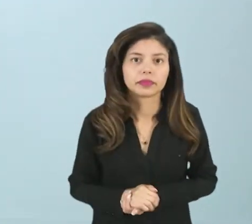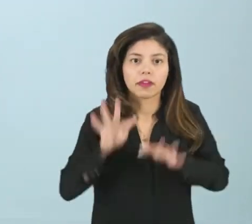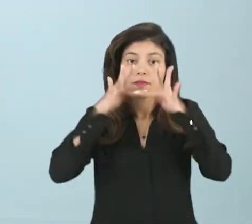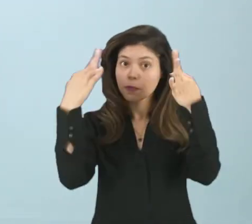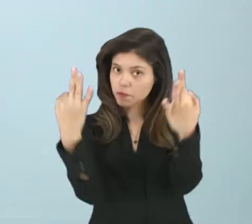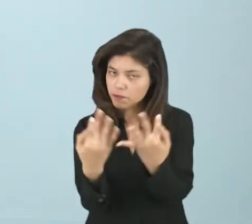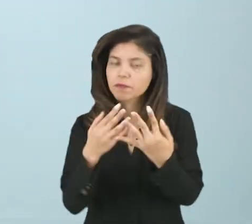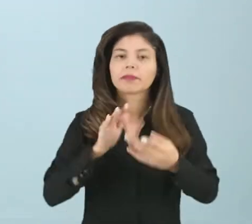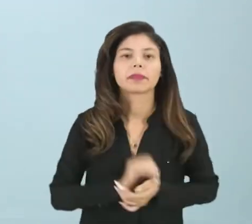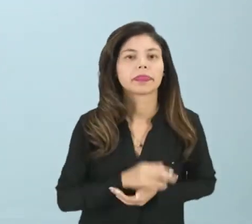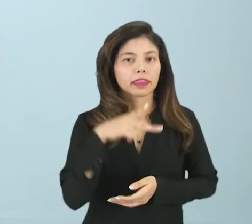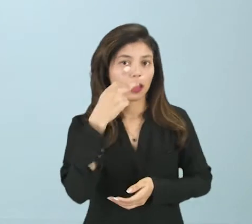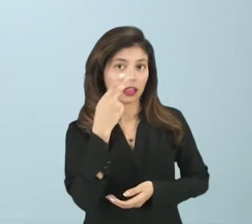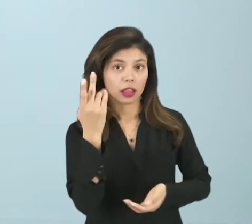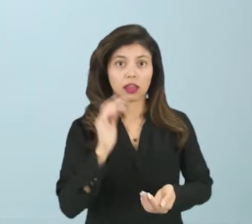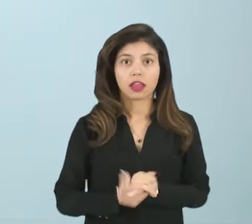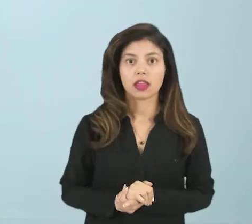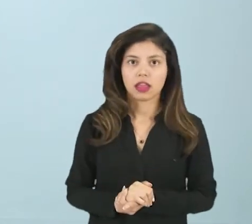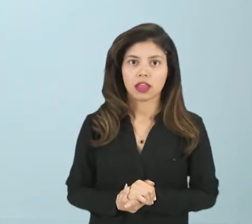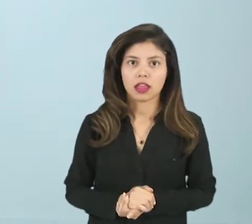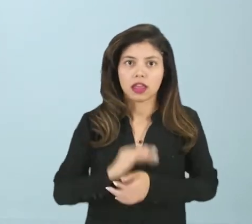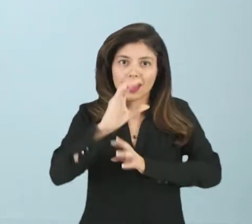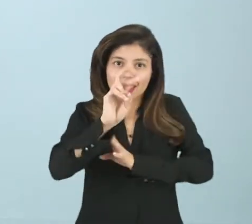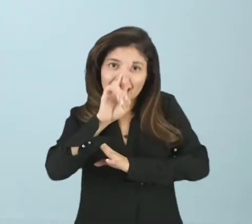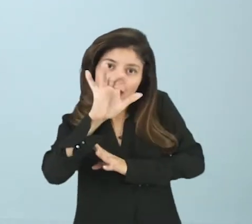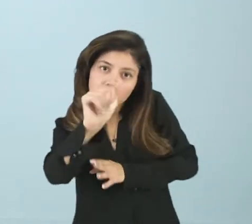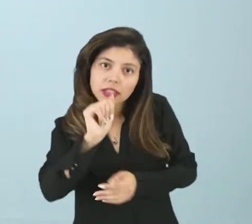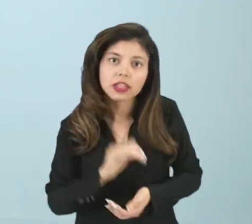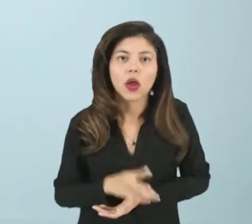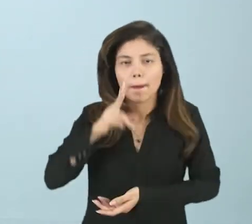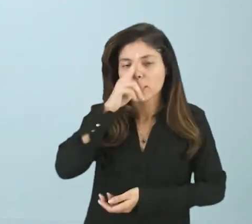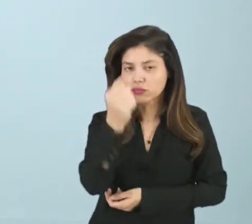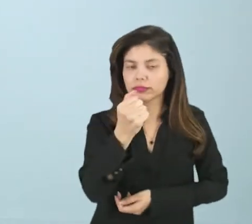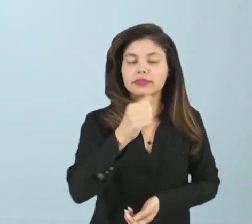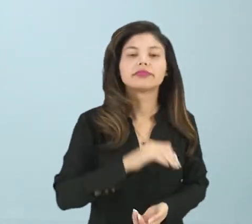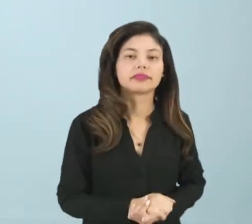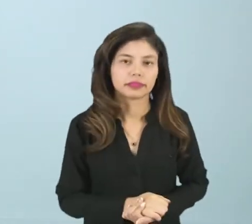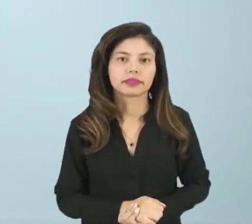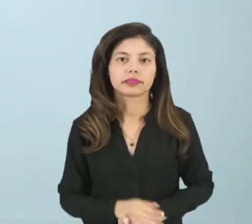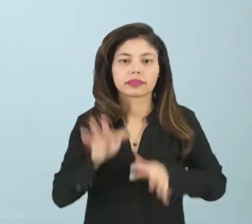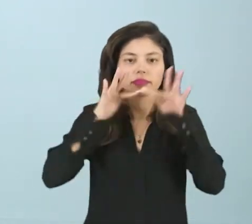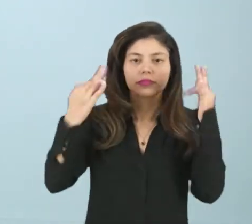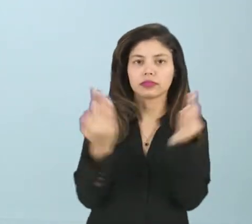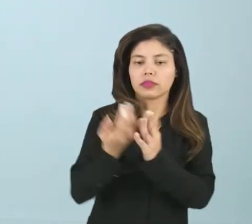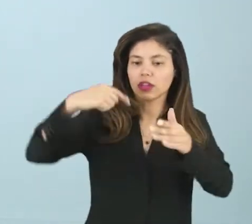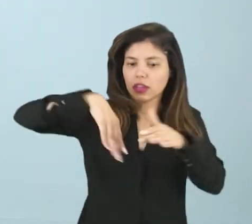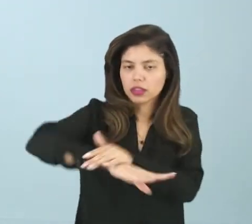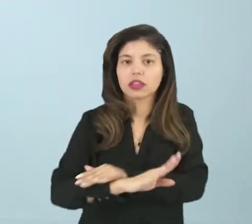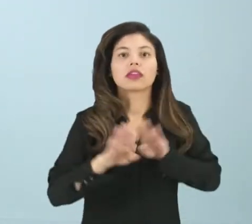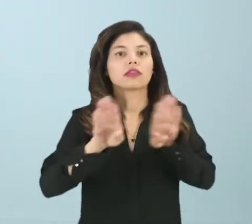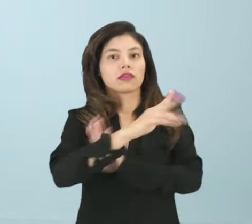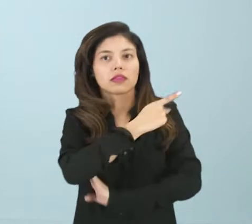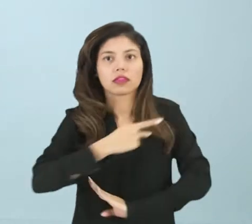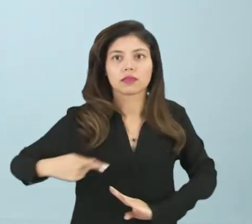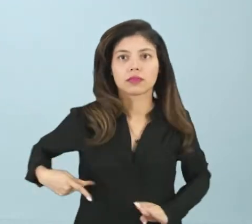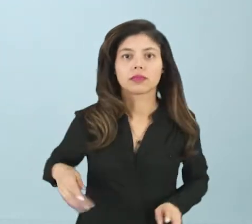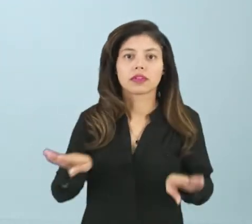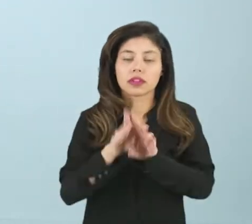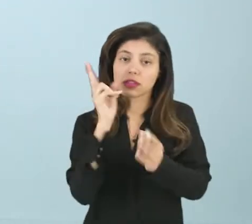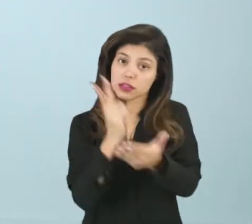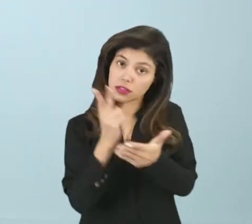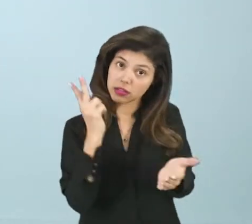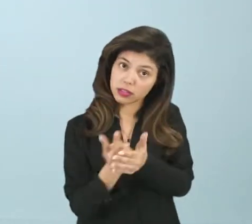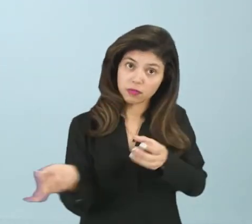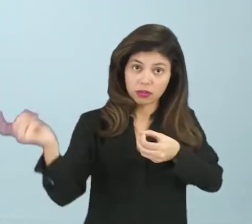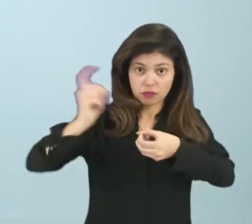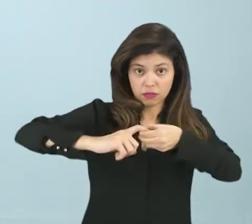famílias, nós falamos de cracia, de cracia quer dizer poder. Então, o poder das famílias dentro de uma república que sempre está